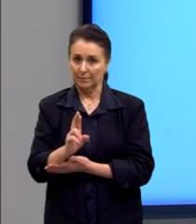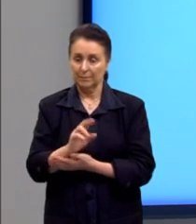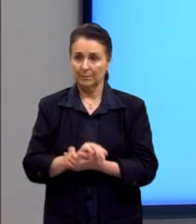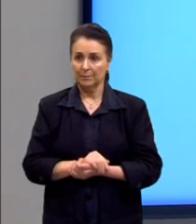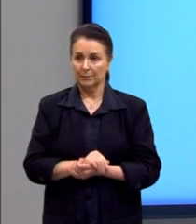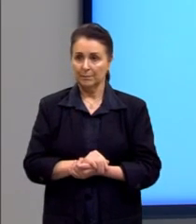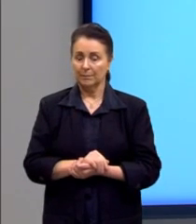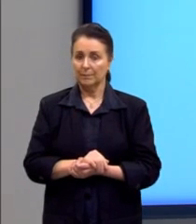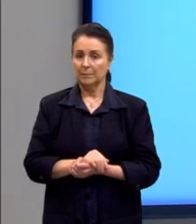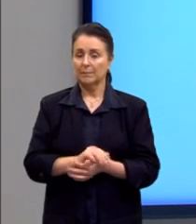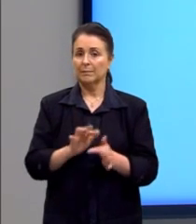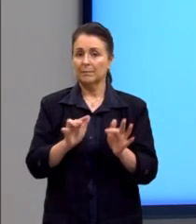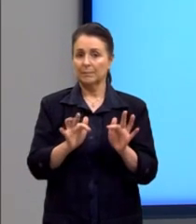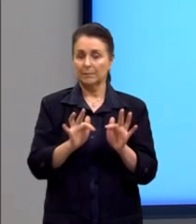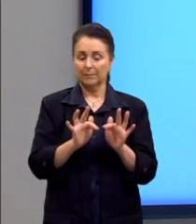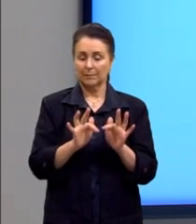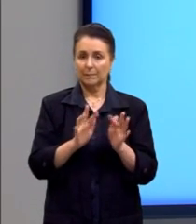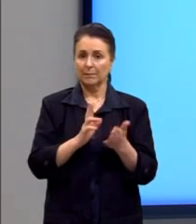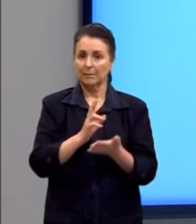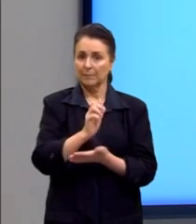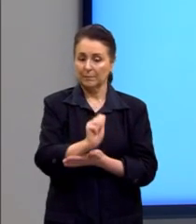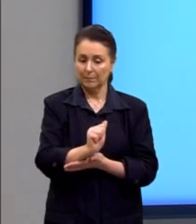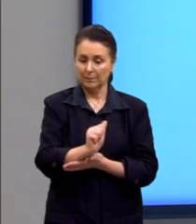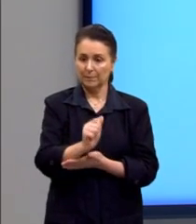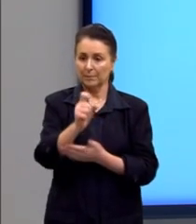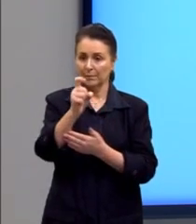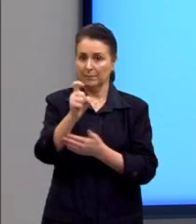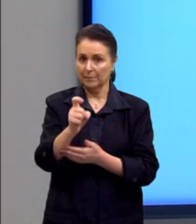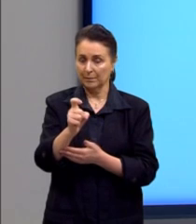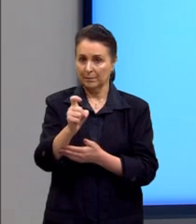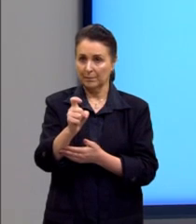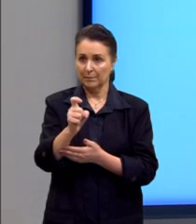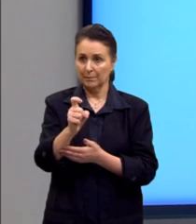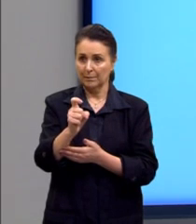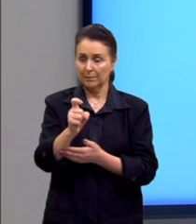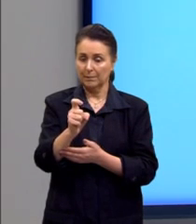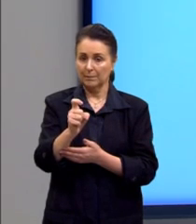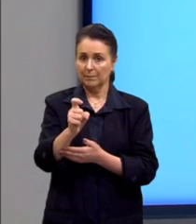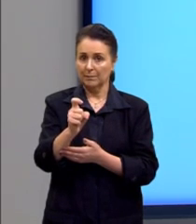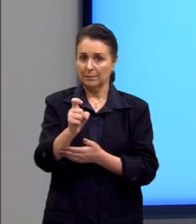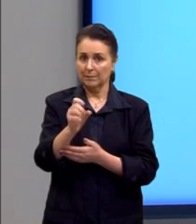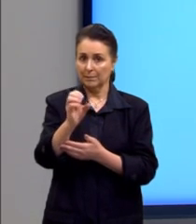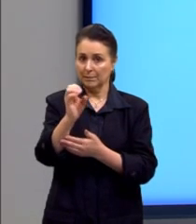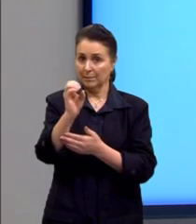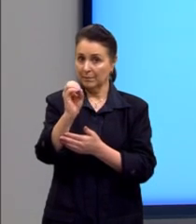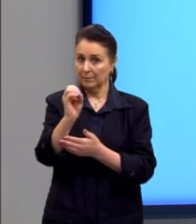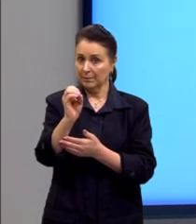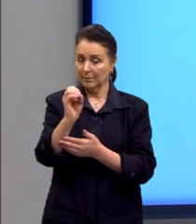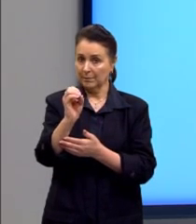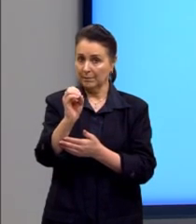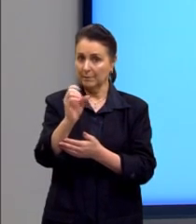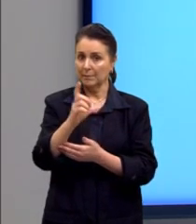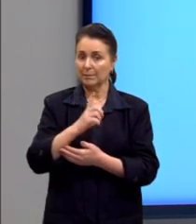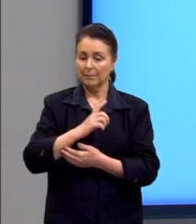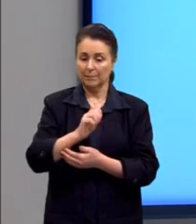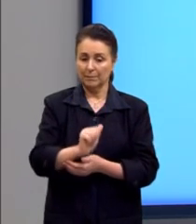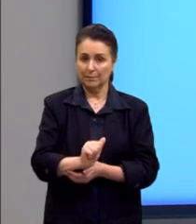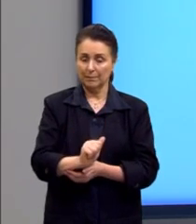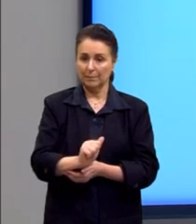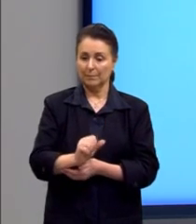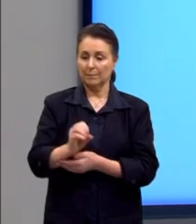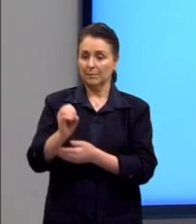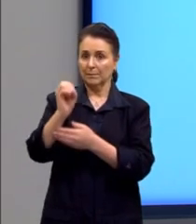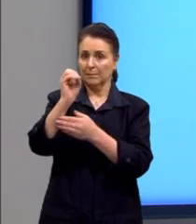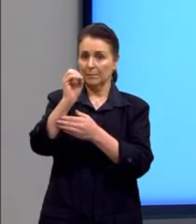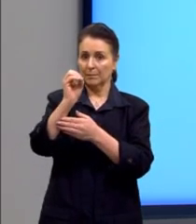nós consideramos, né? Sempre o a elevado a x e, no momento que o x vale 0, nós temos a elevado